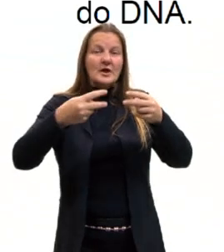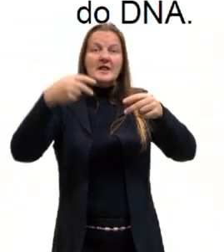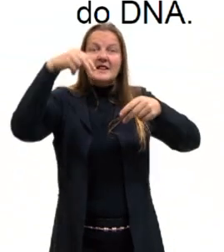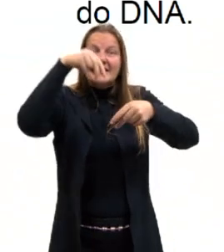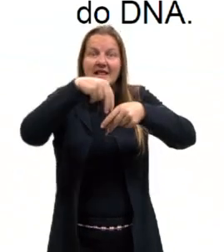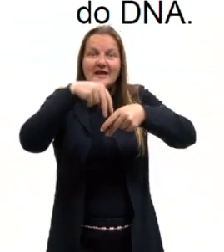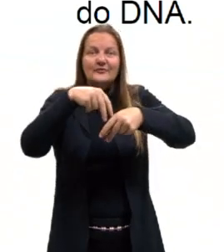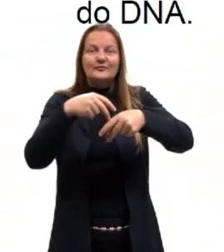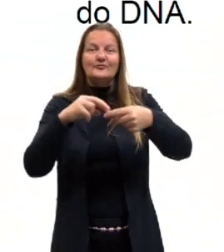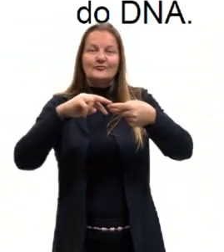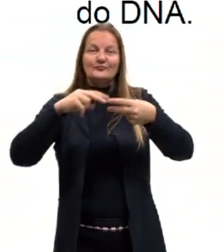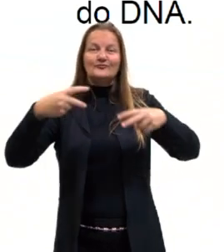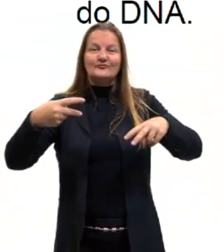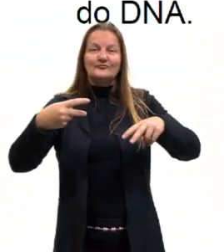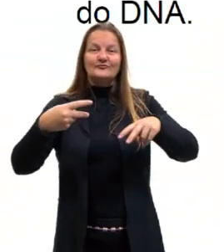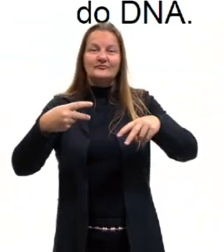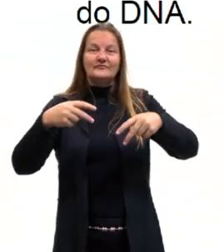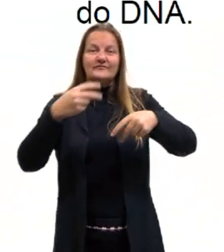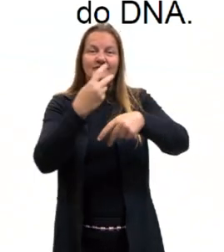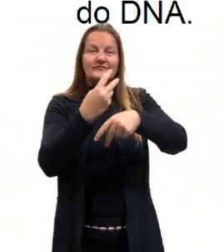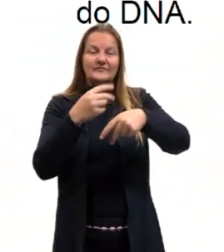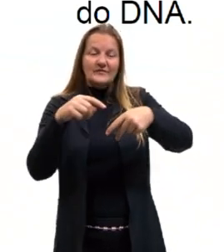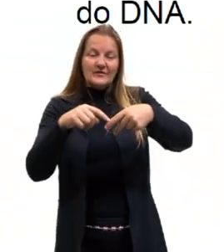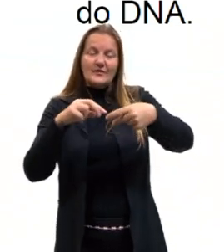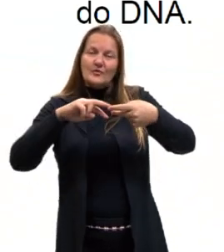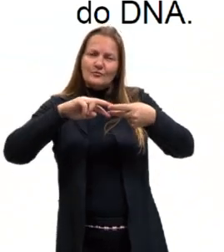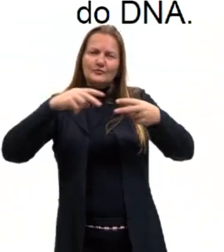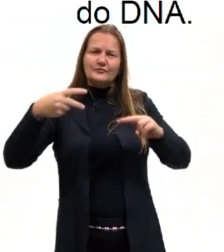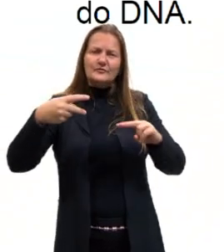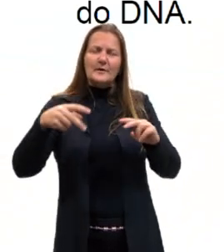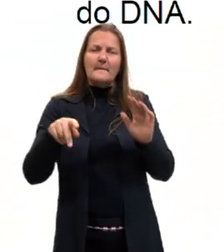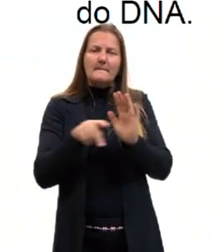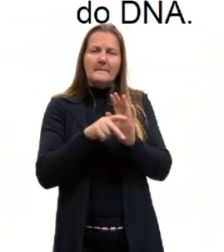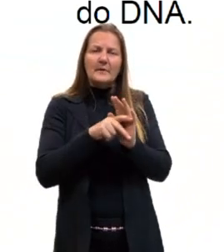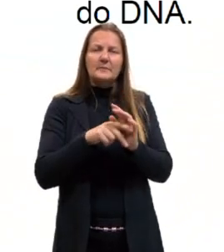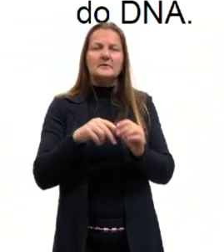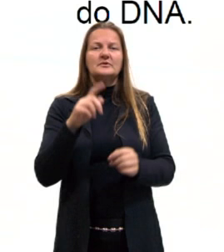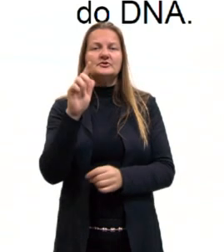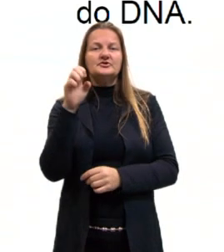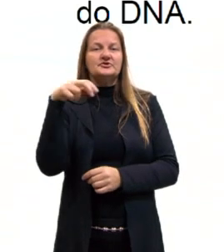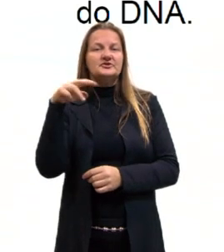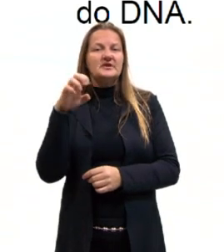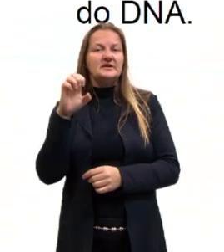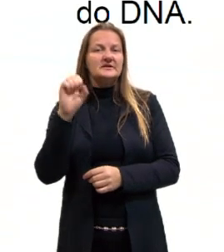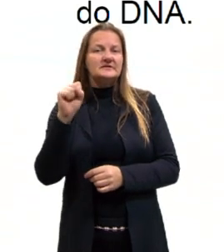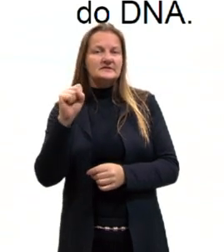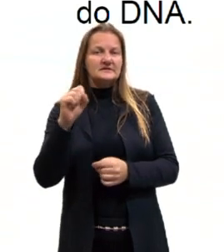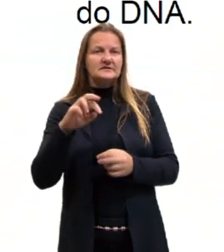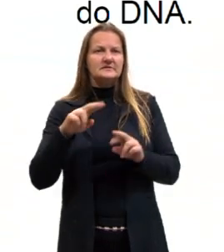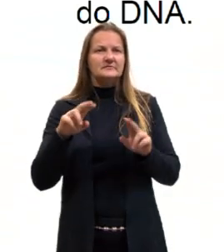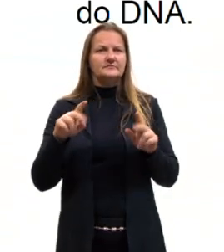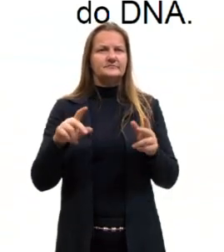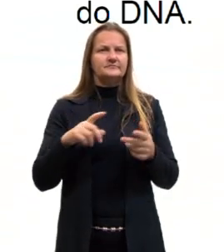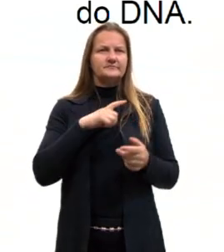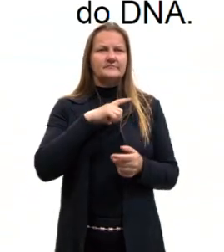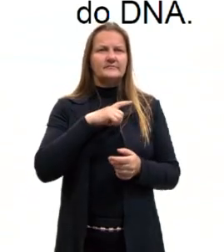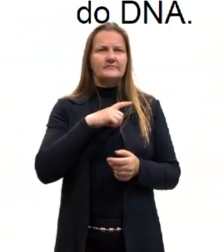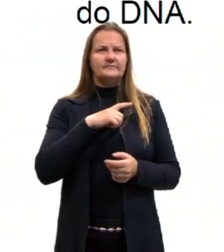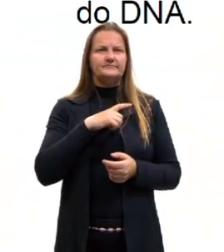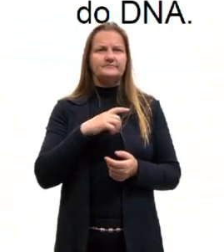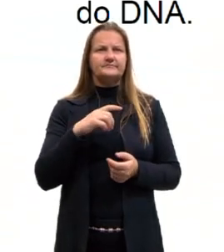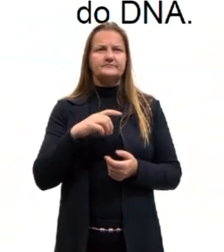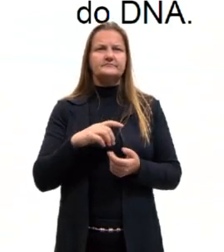no material genético, no DNA lá, na forma de genes ou códigos, capazes de